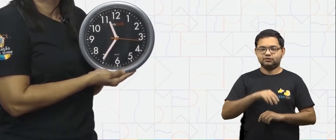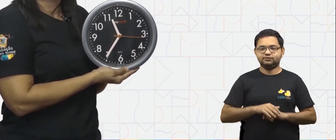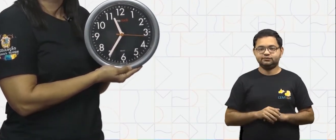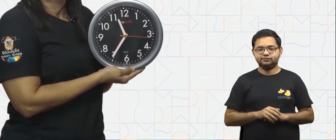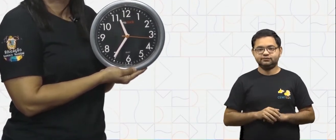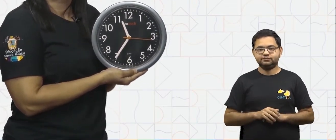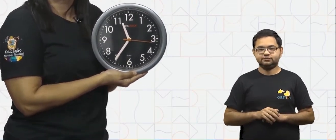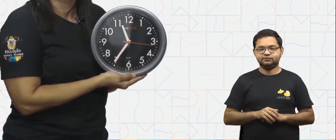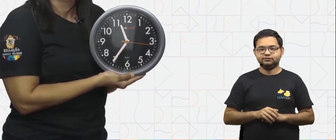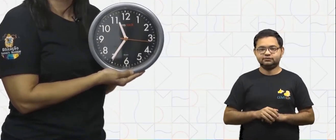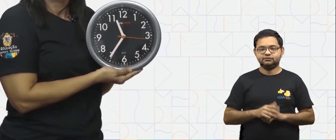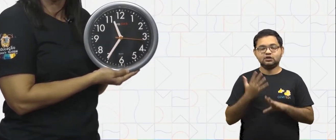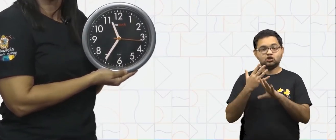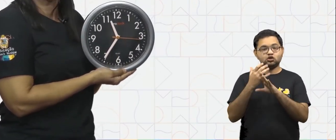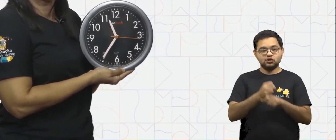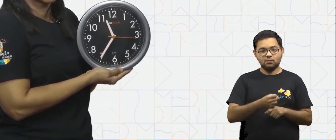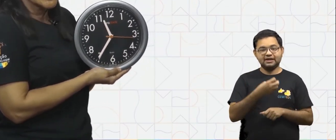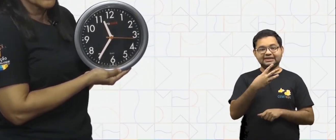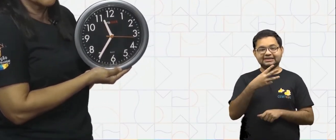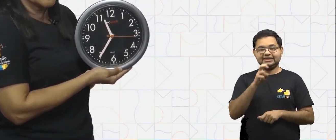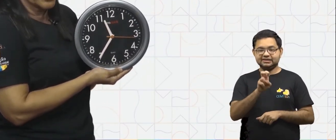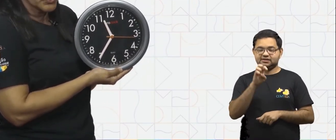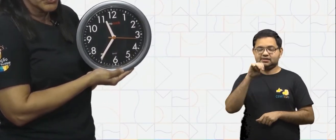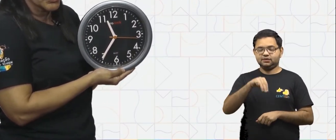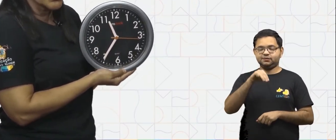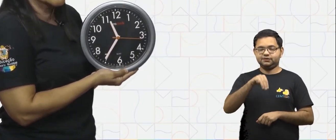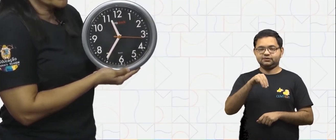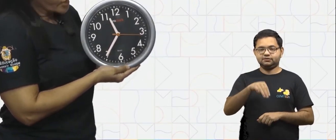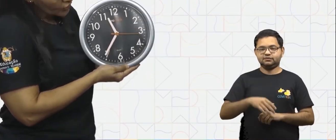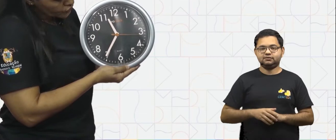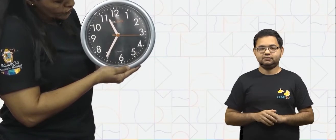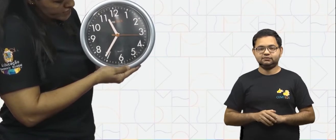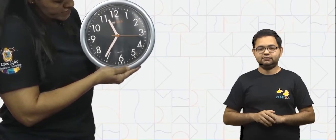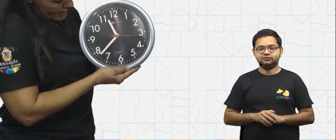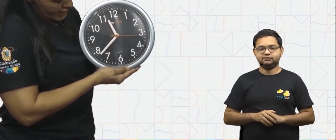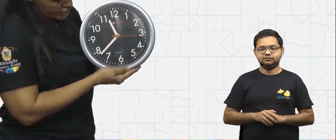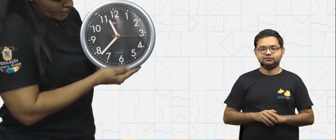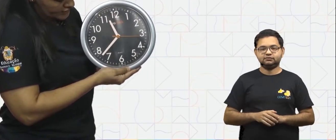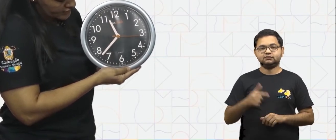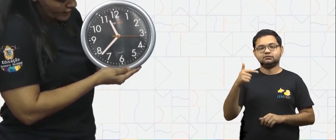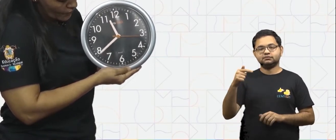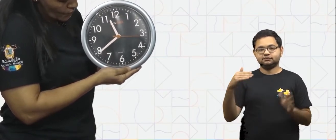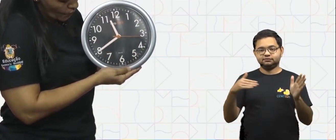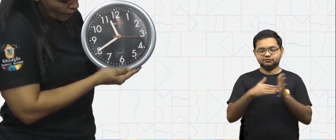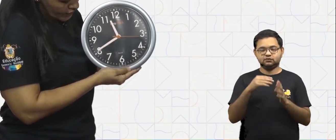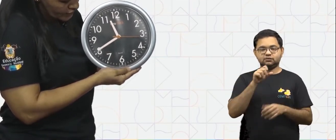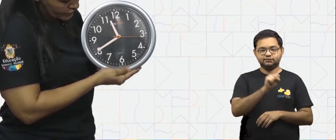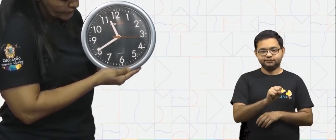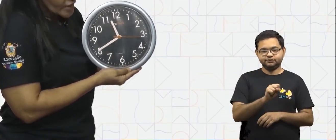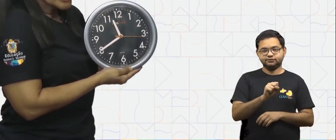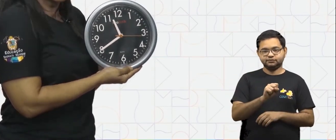que já vai